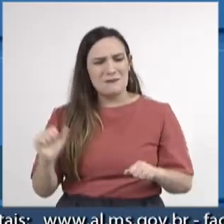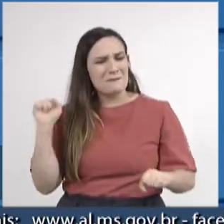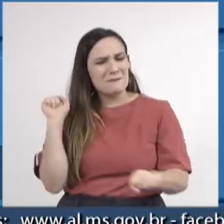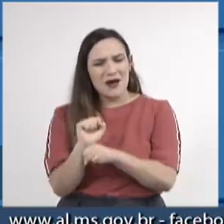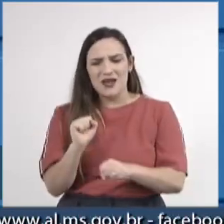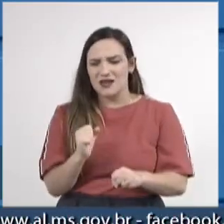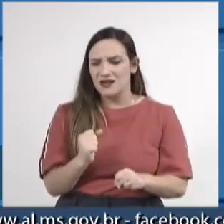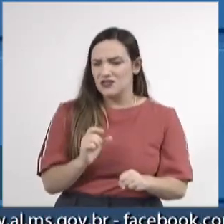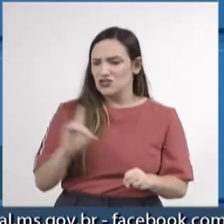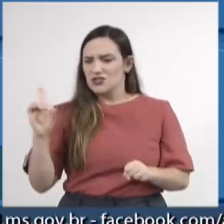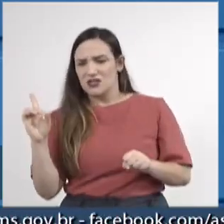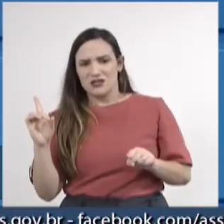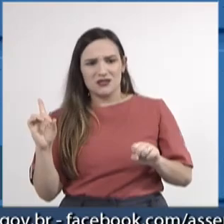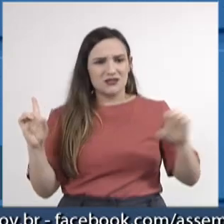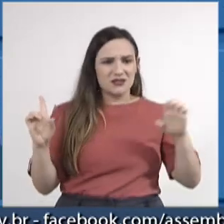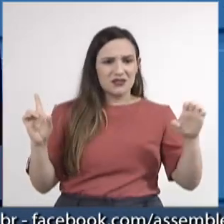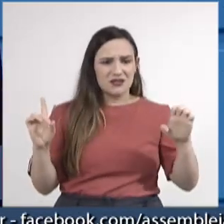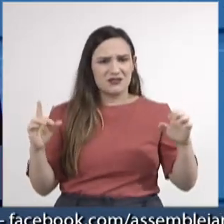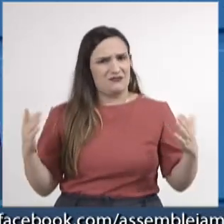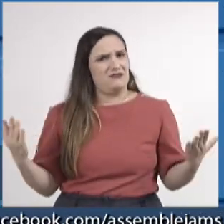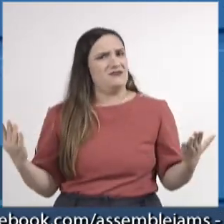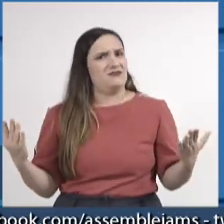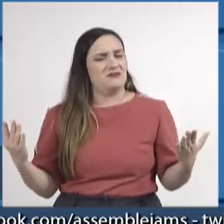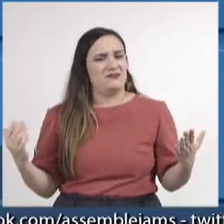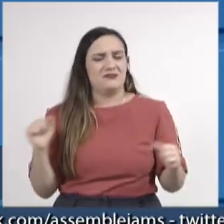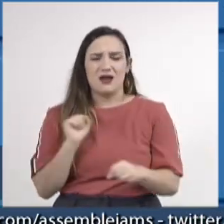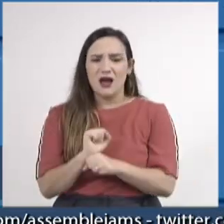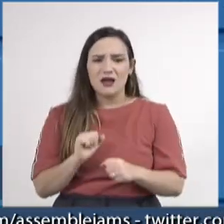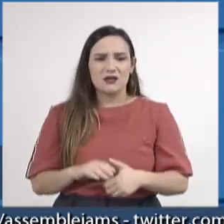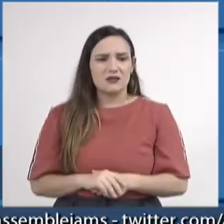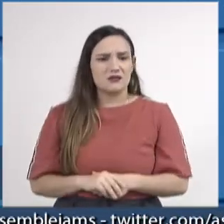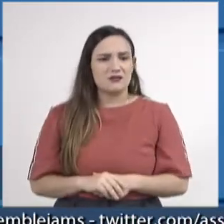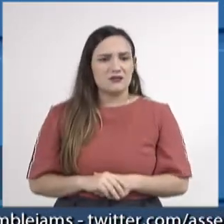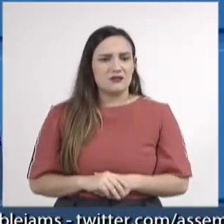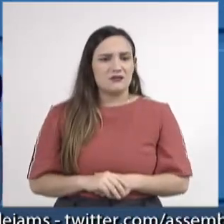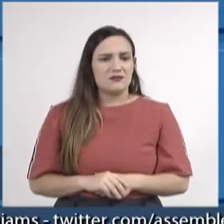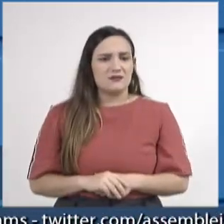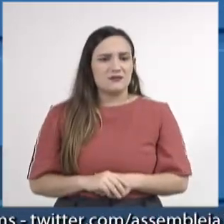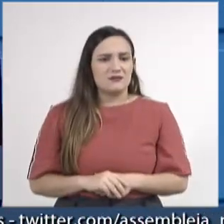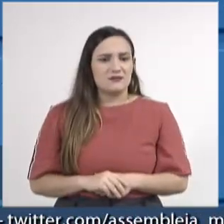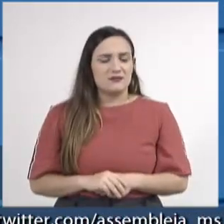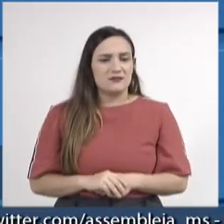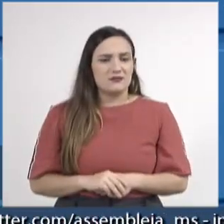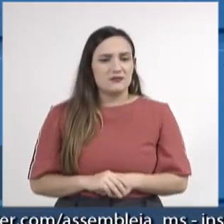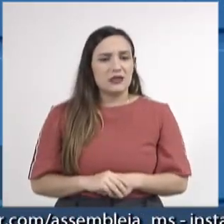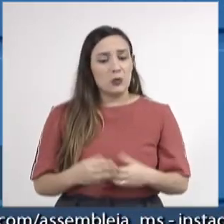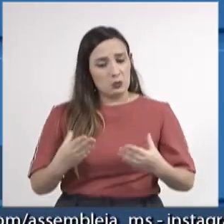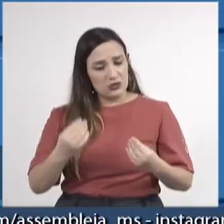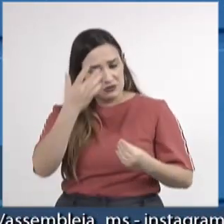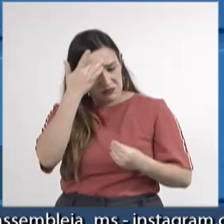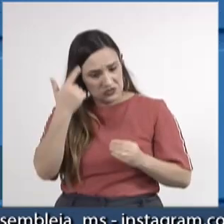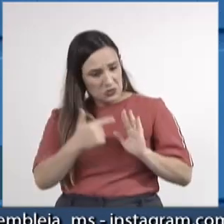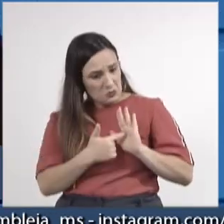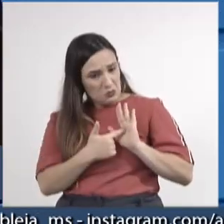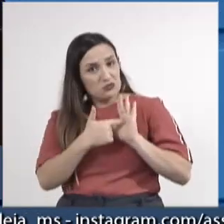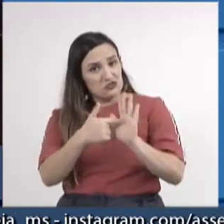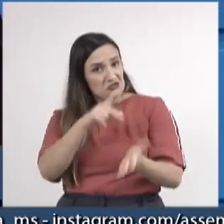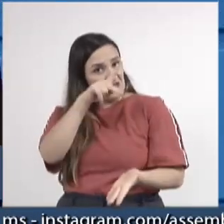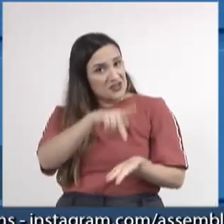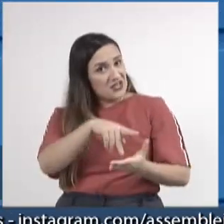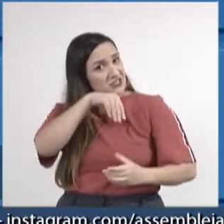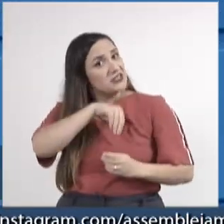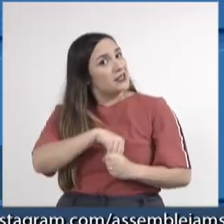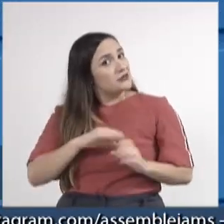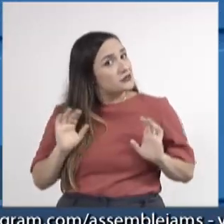esquerda. O que ocorreu nos últimos anos foi que muitas pessoas, elas externaram aquilo que elas pensavam de fato.